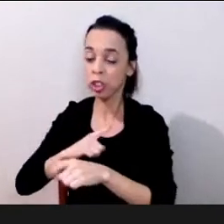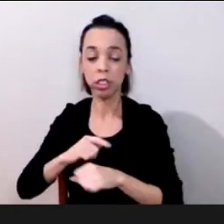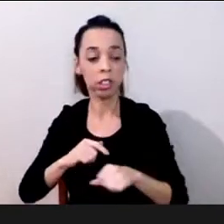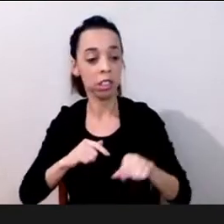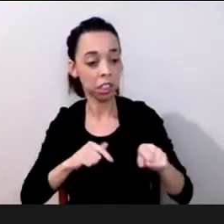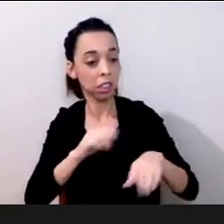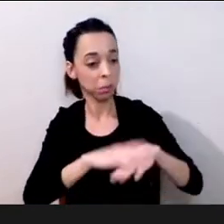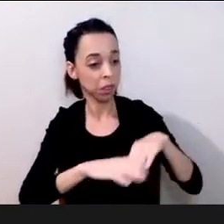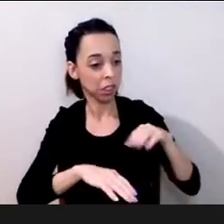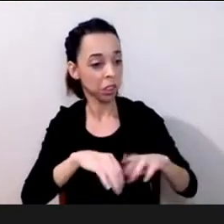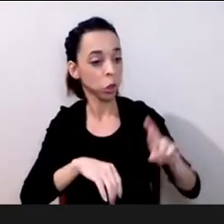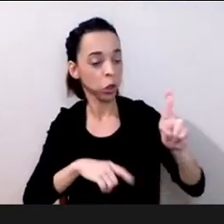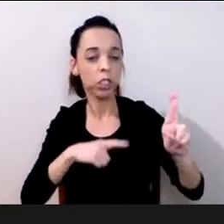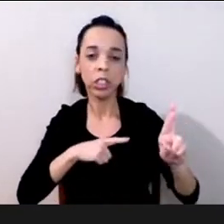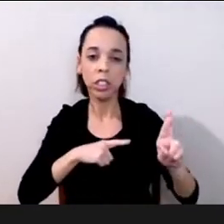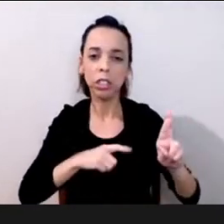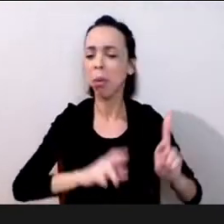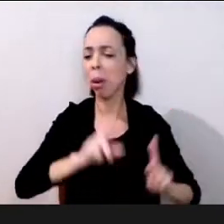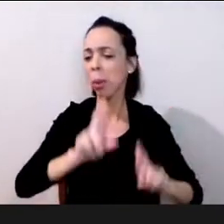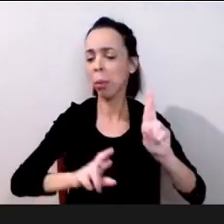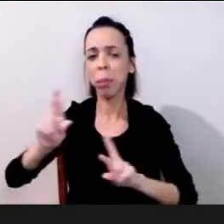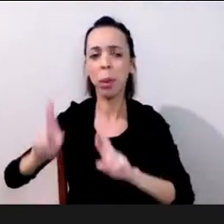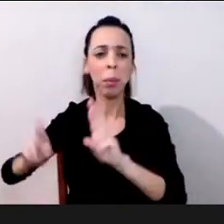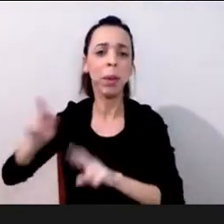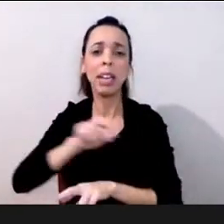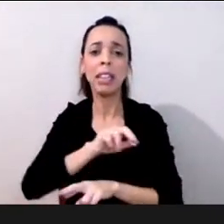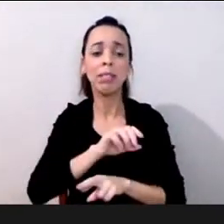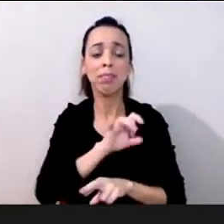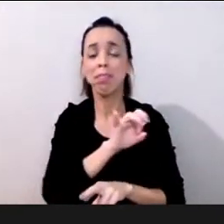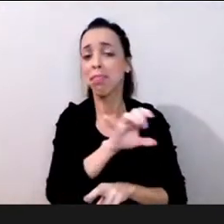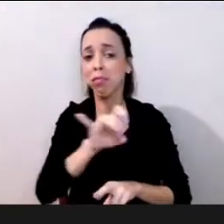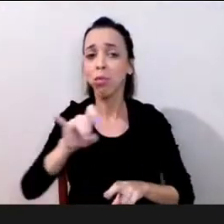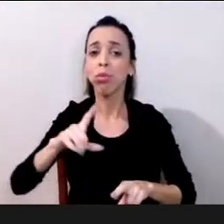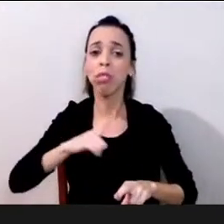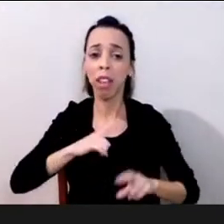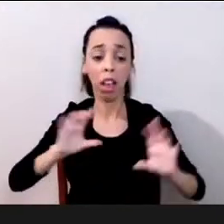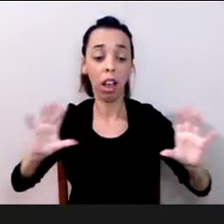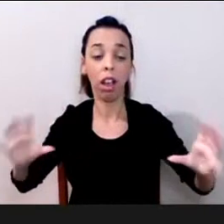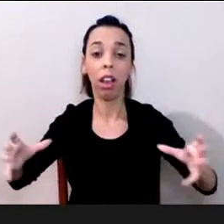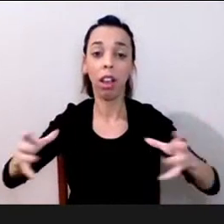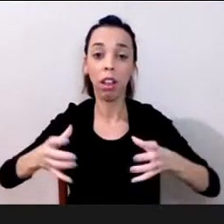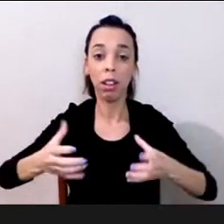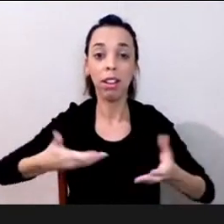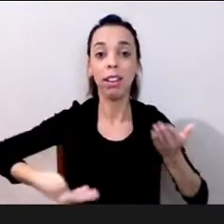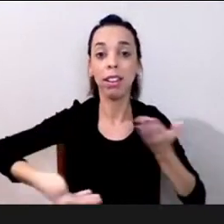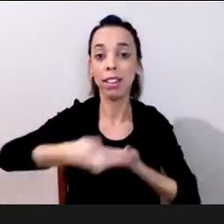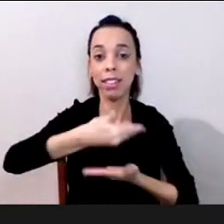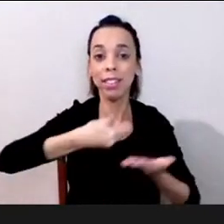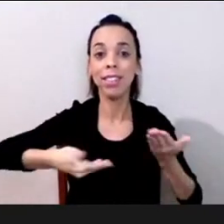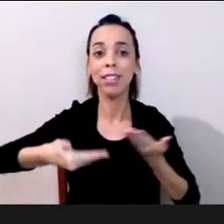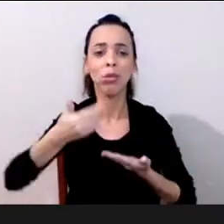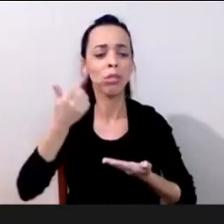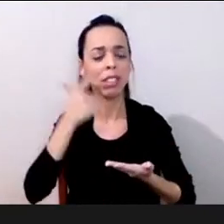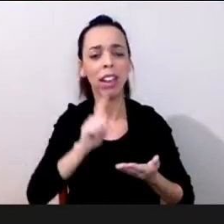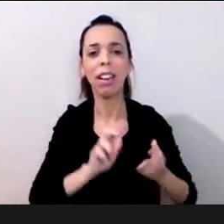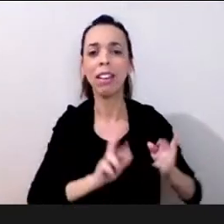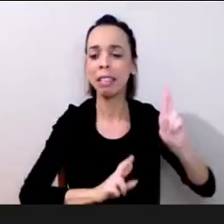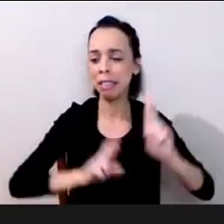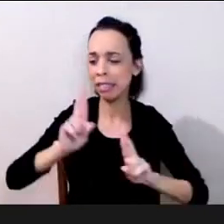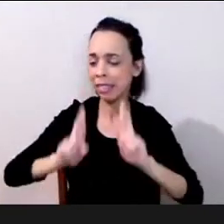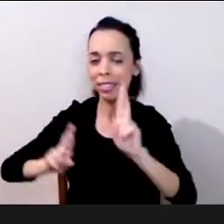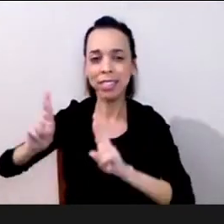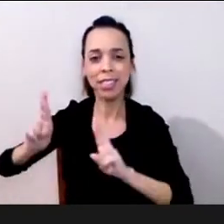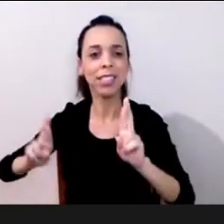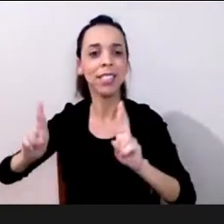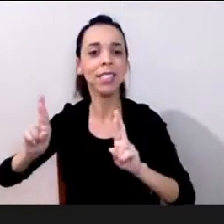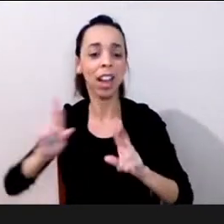pessoa que sabe e todos nós devemos ser encorajados para ter uma liderança para ter uma liderança e isso ajuda também as